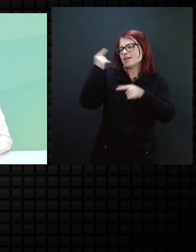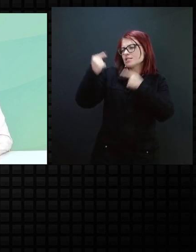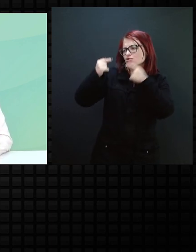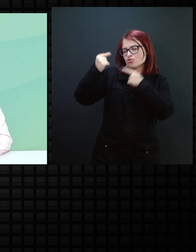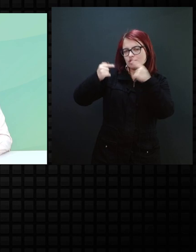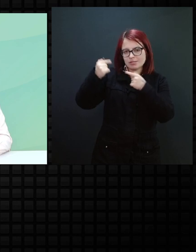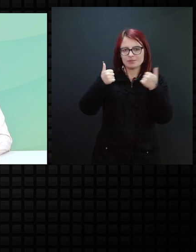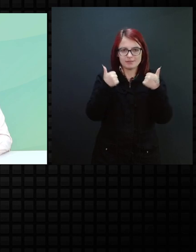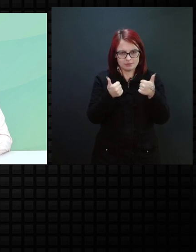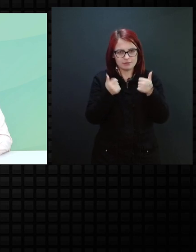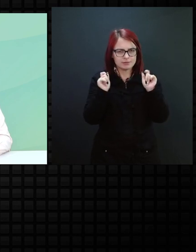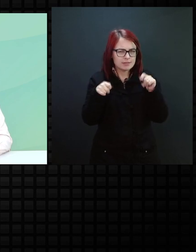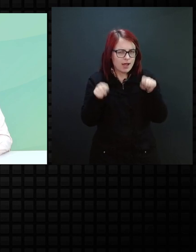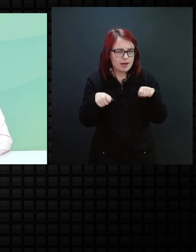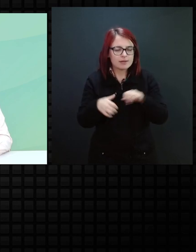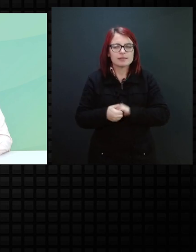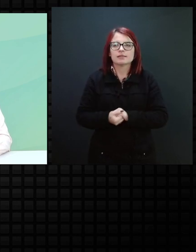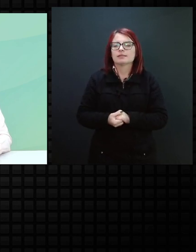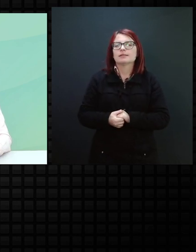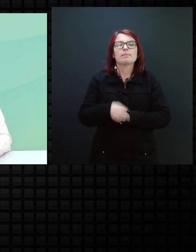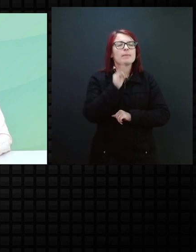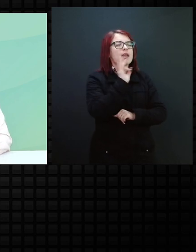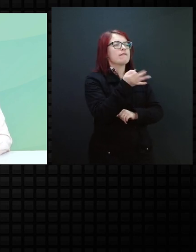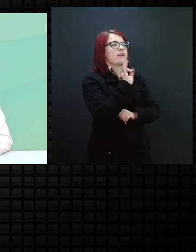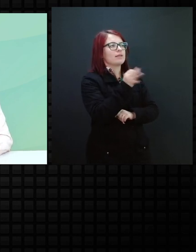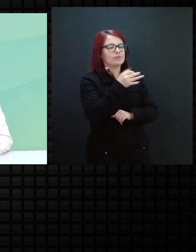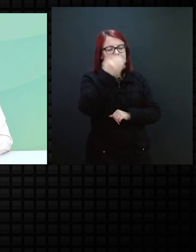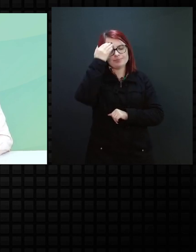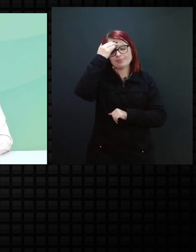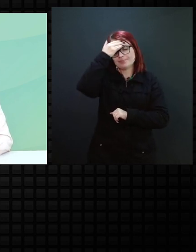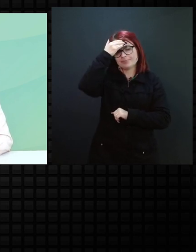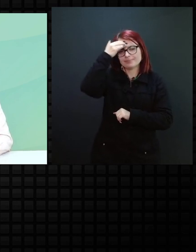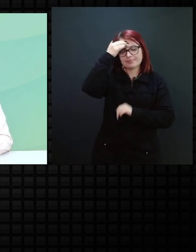pode ser assim? Isso. Perfeito. Tá legal.